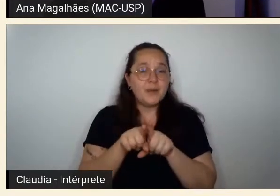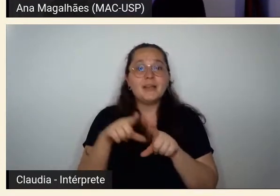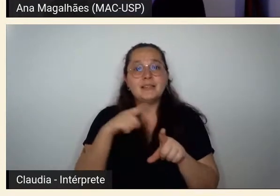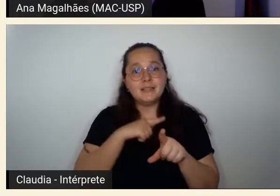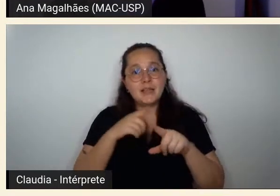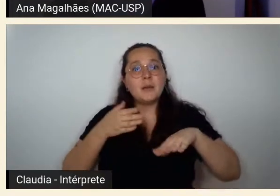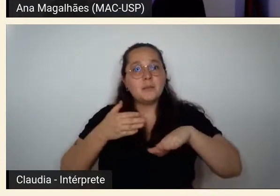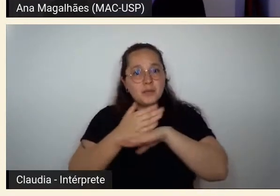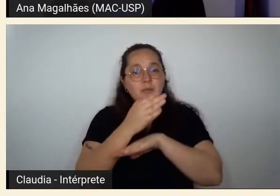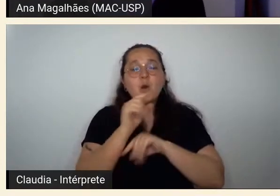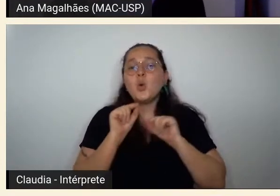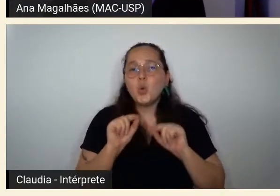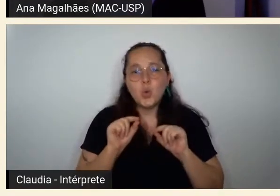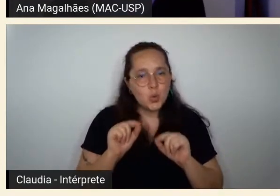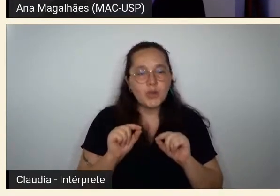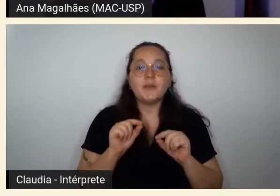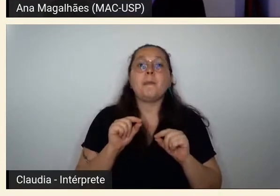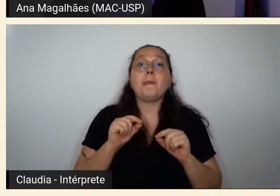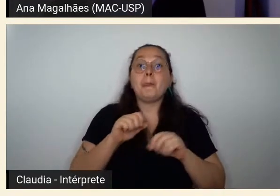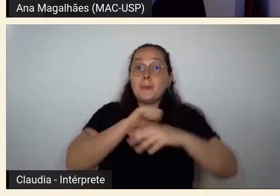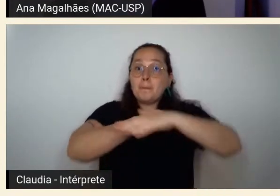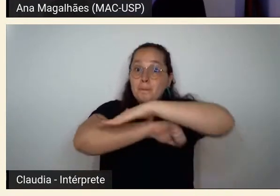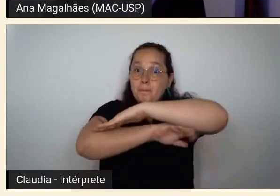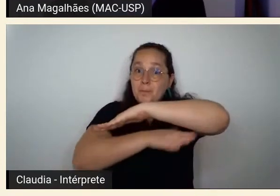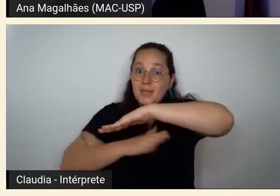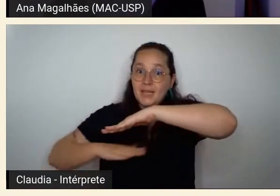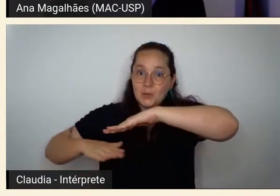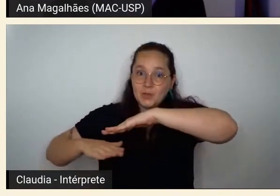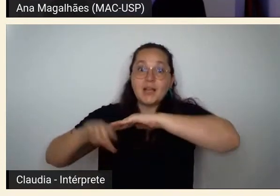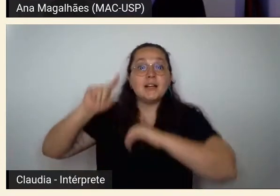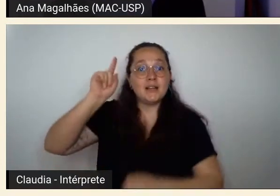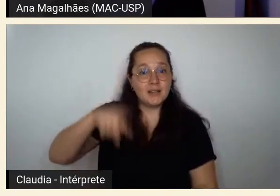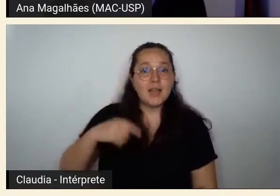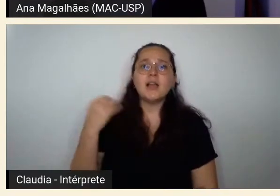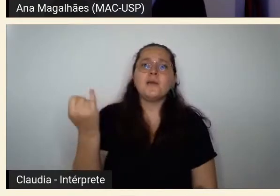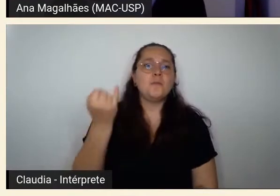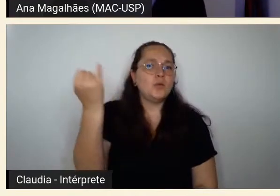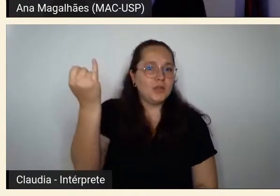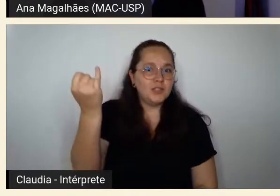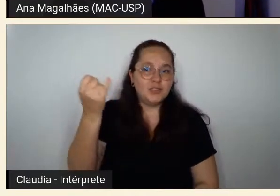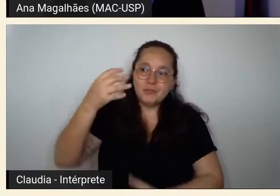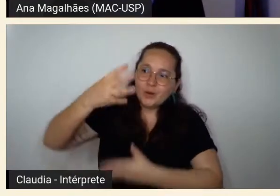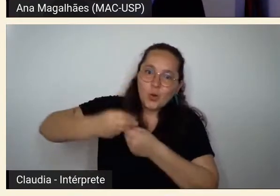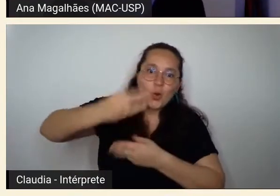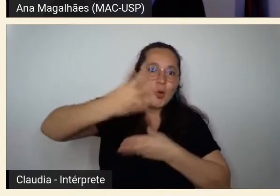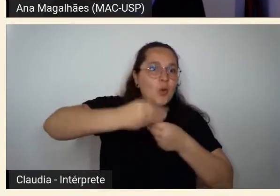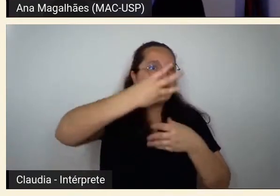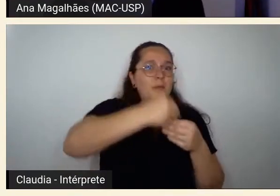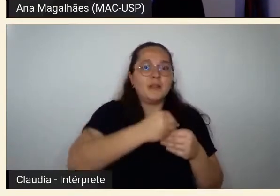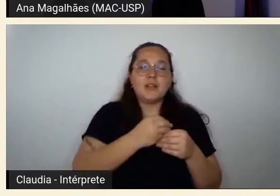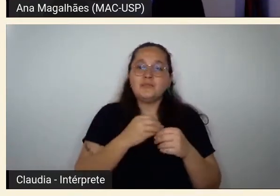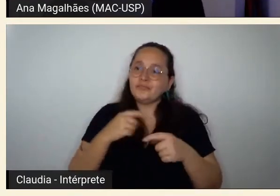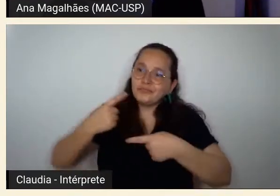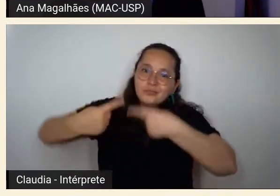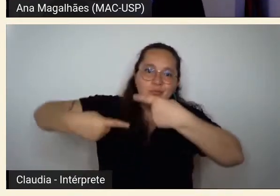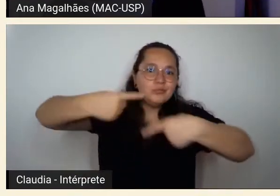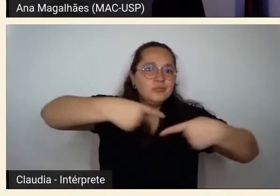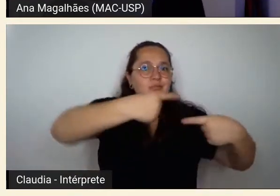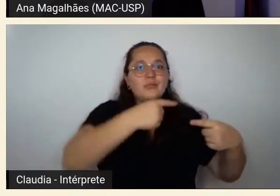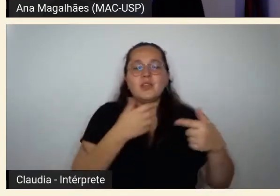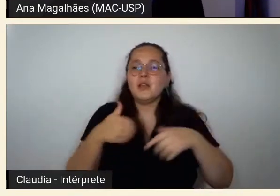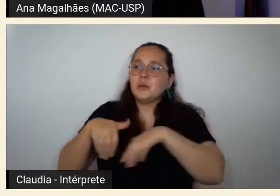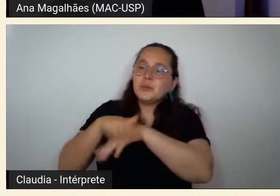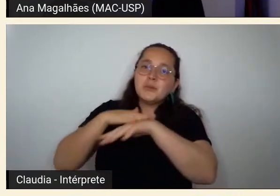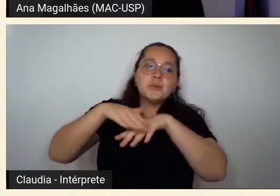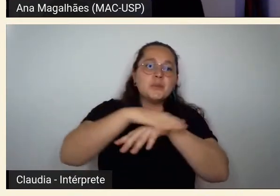da Pinacoteca é importantíssima para todas as possibilidades maravilhosas de discussão que já se materializam